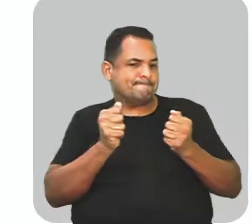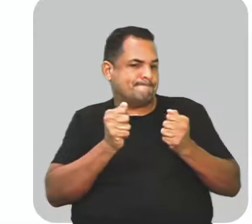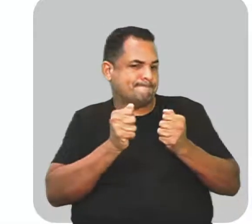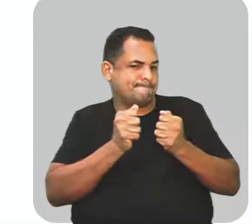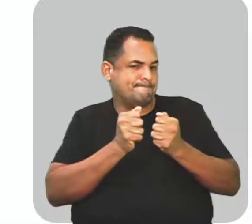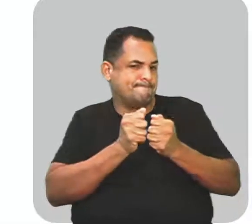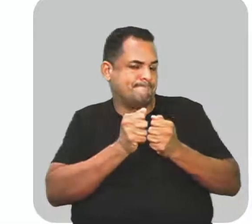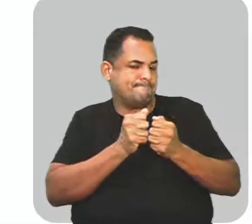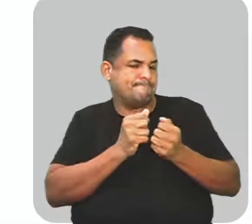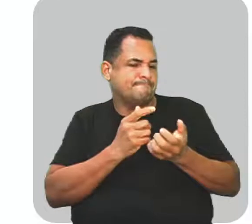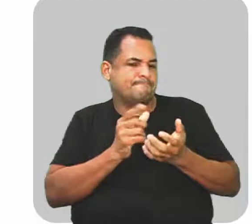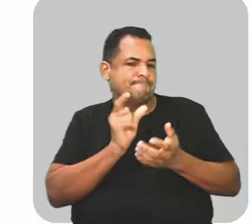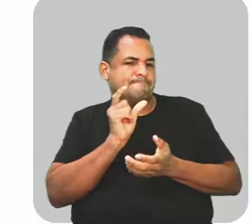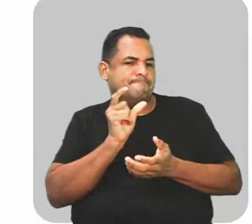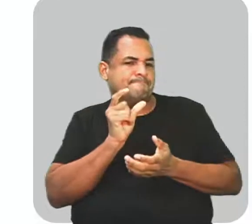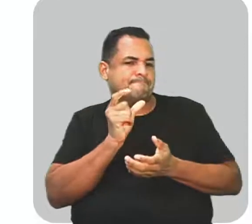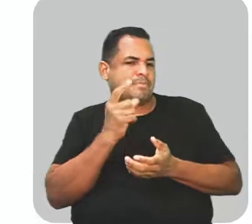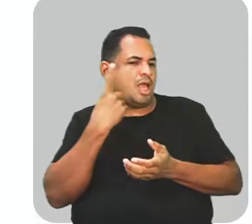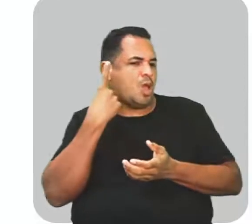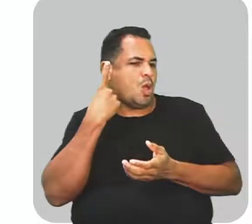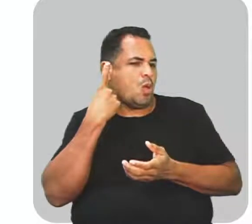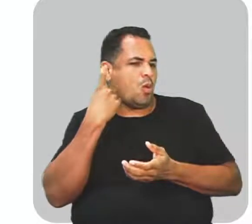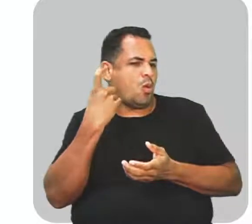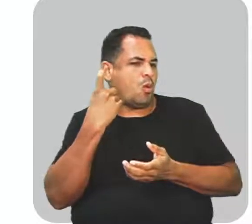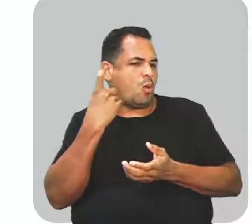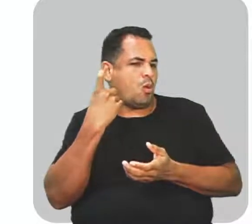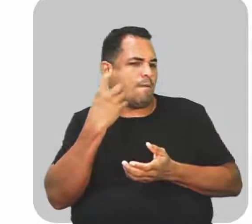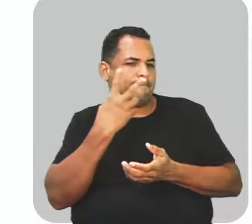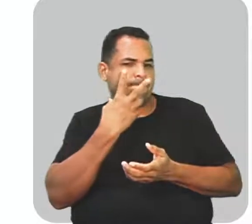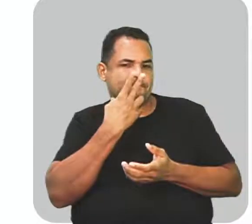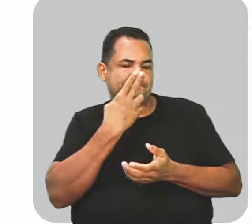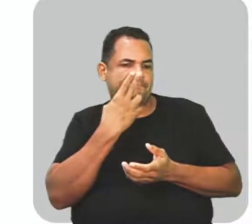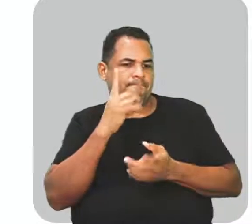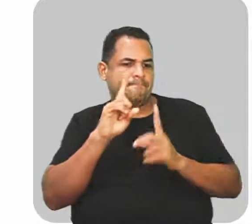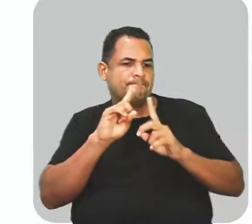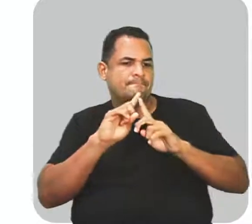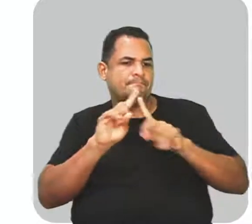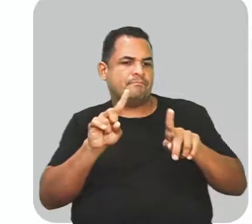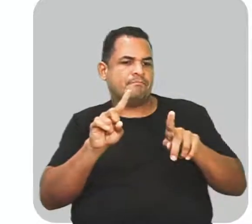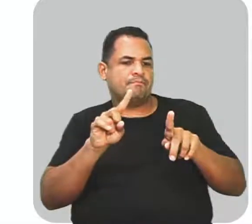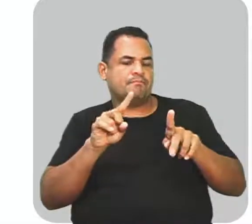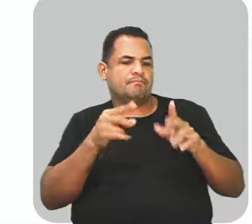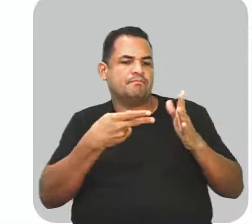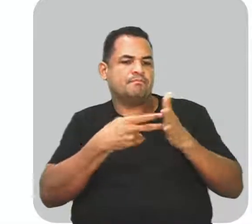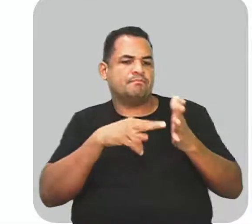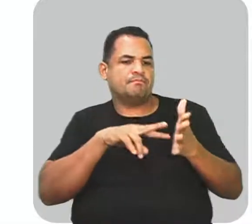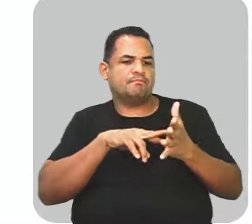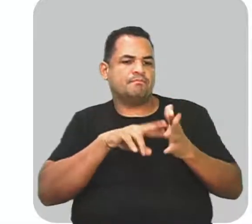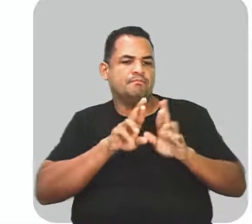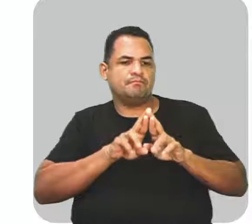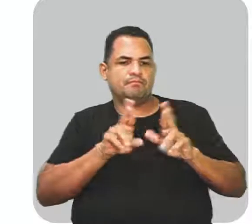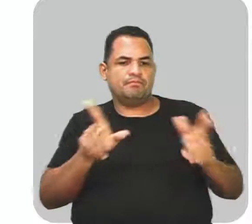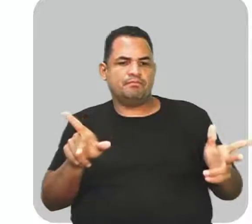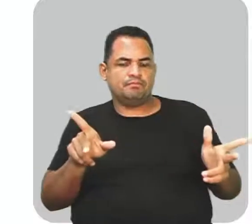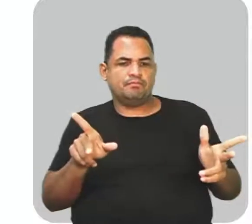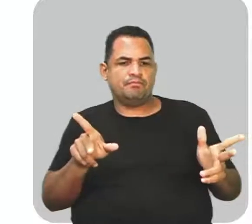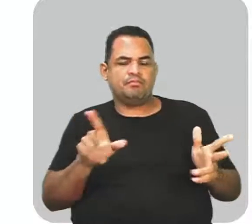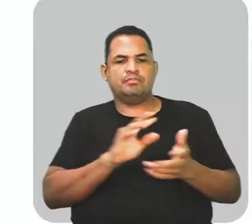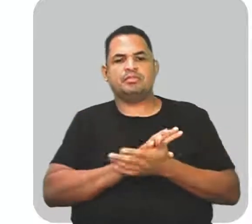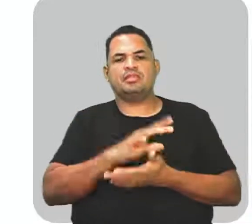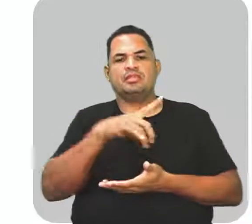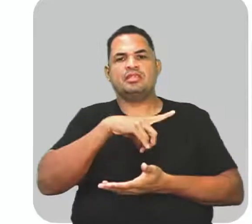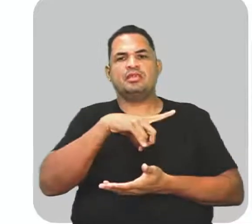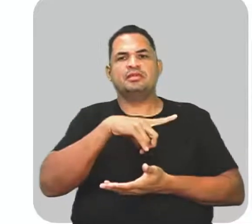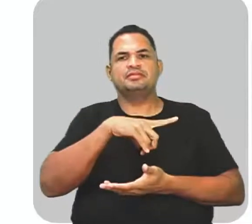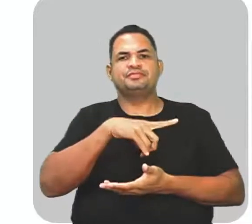palavras de sons parecidos, mas de significados distintos, né? Nós